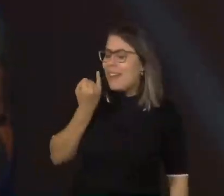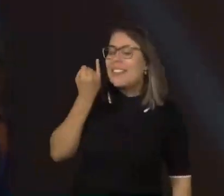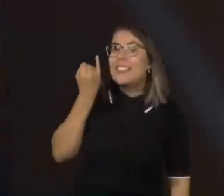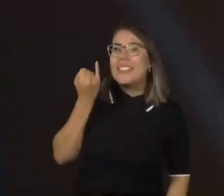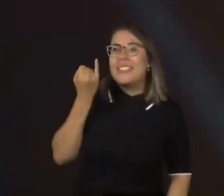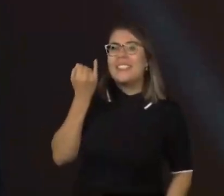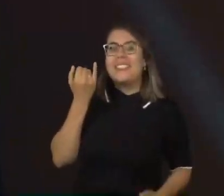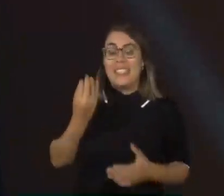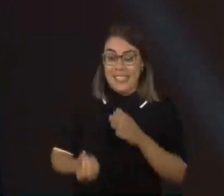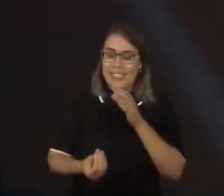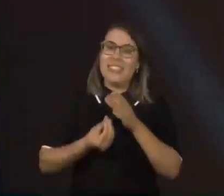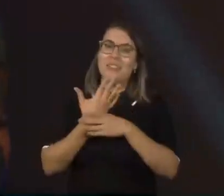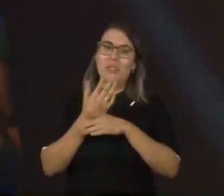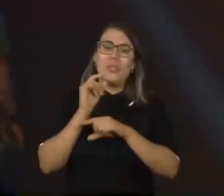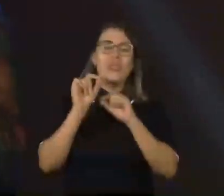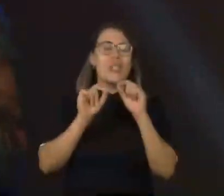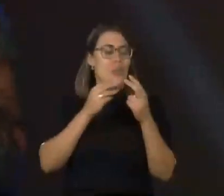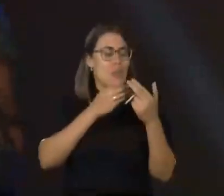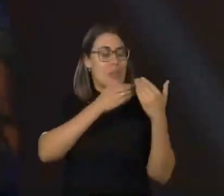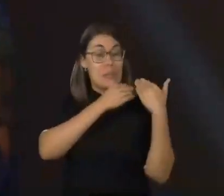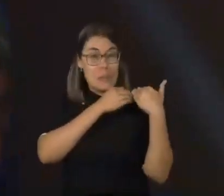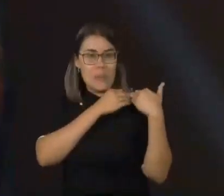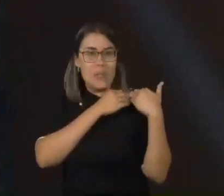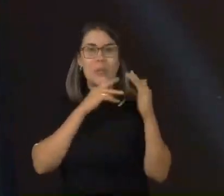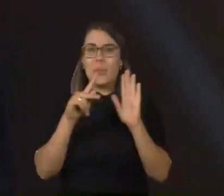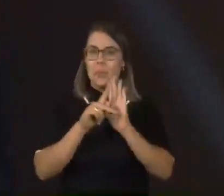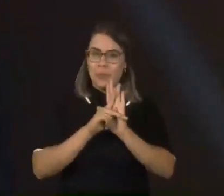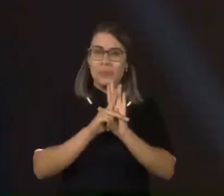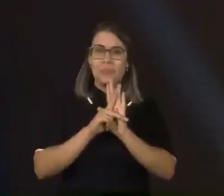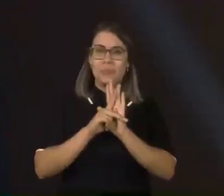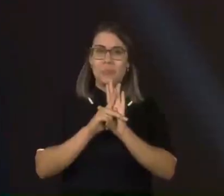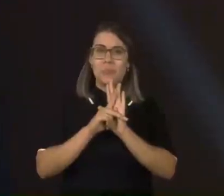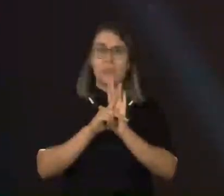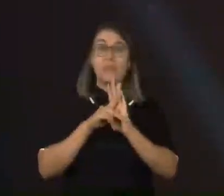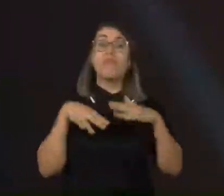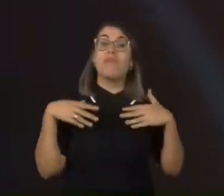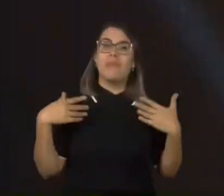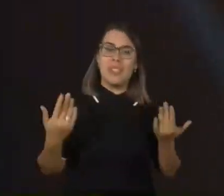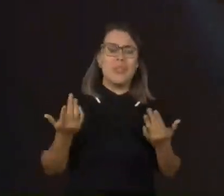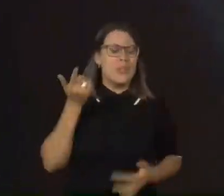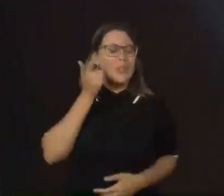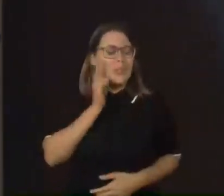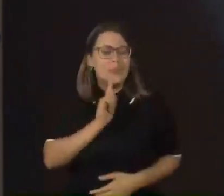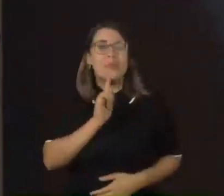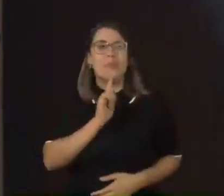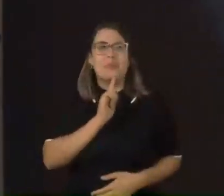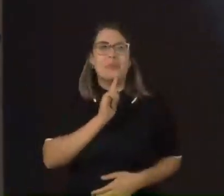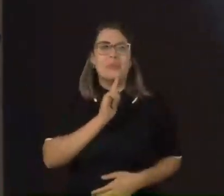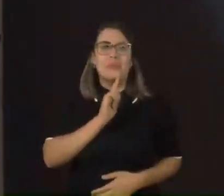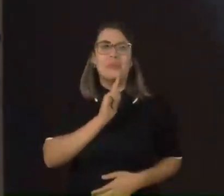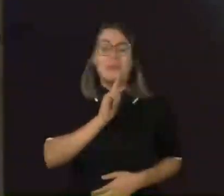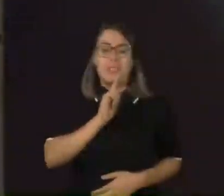construção, que é o respeito próprio. Quando a gente consegue fazer com que as